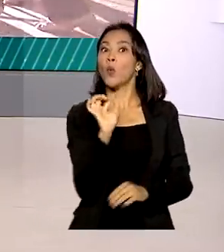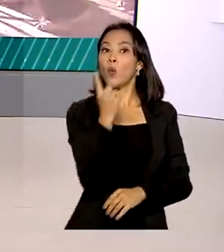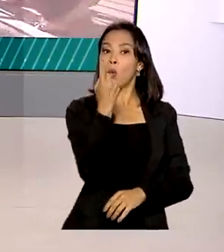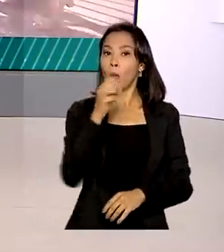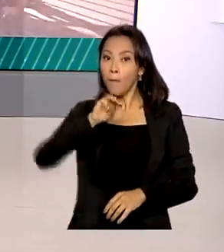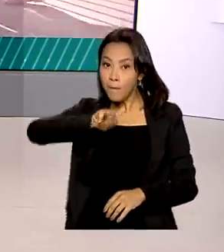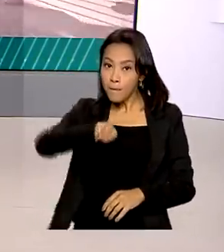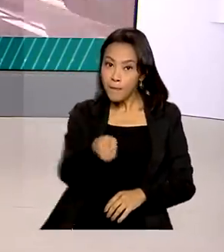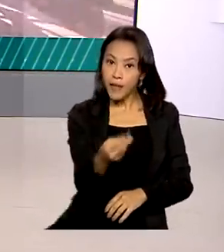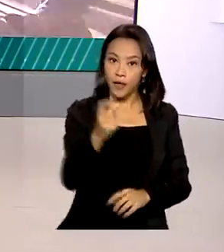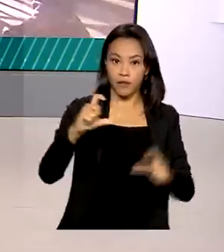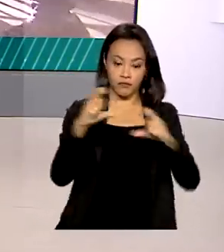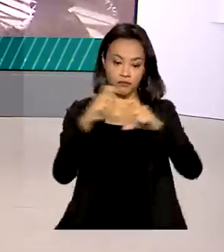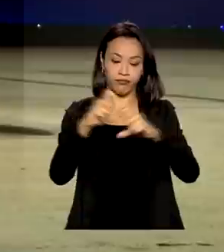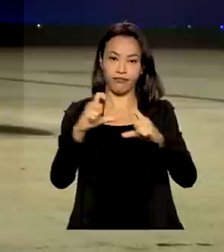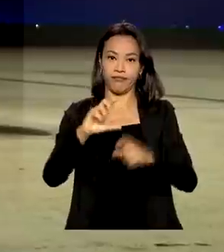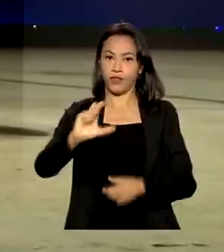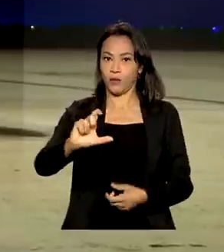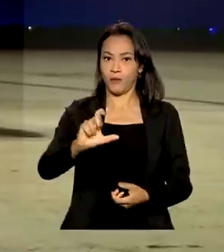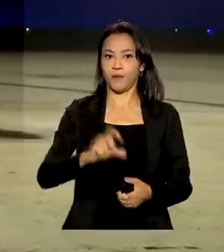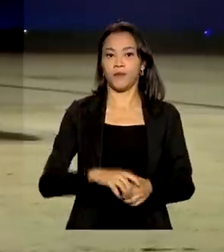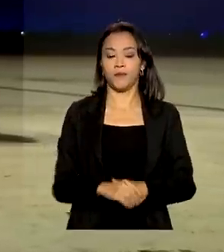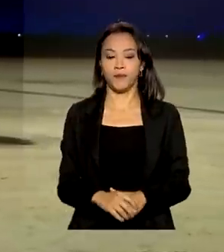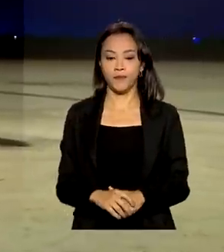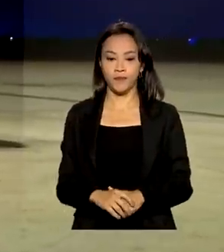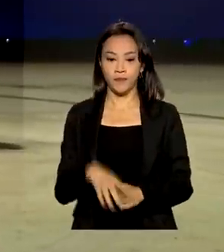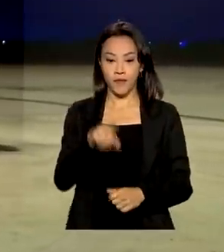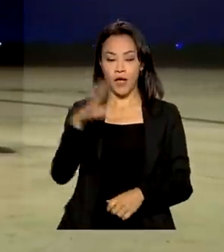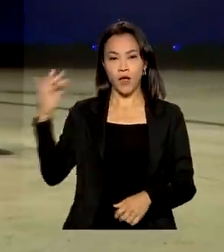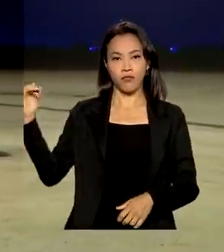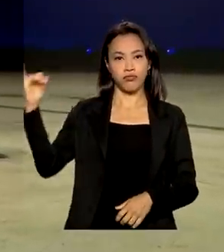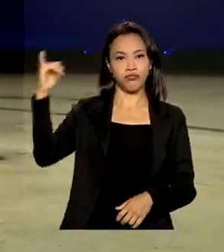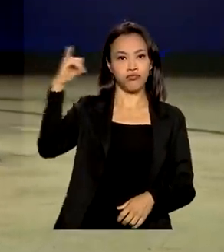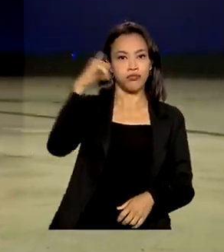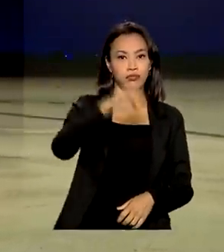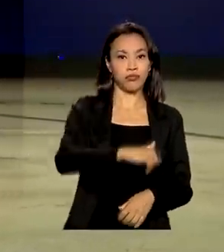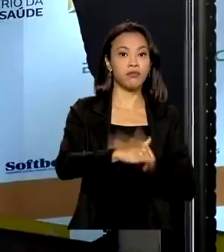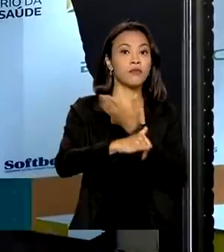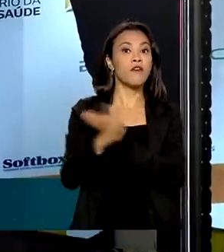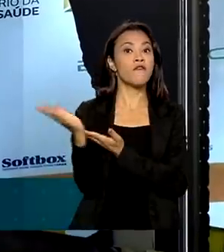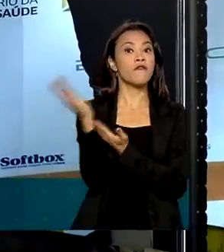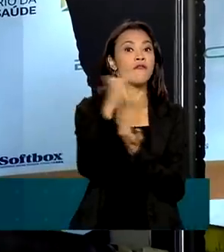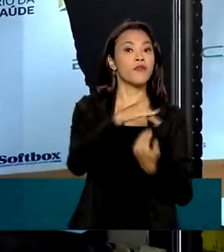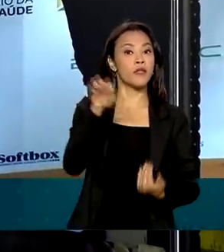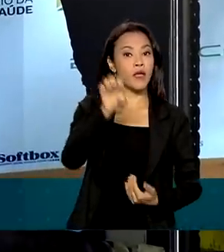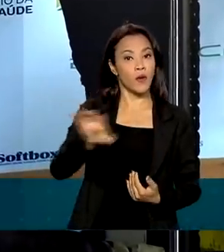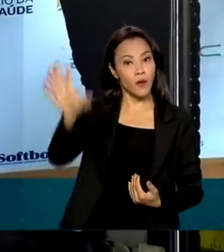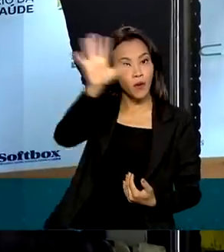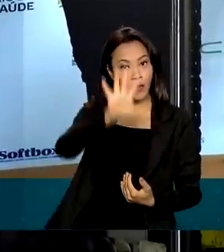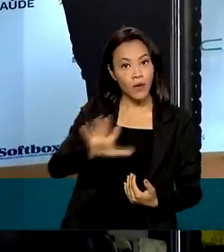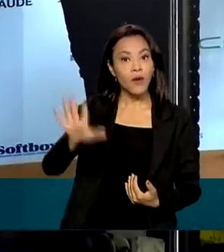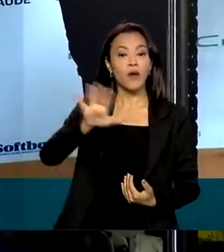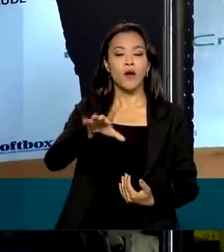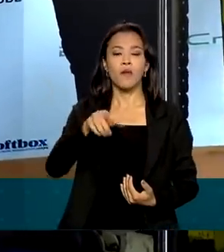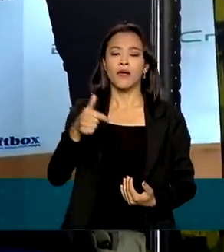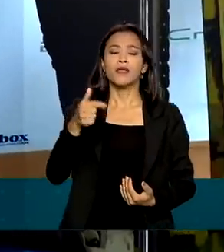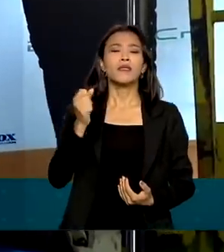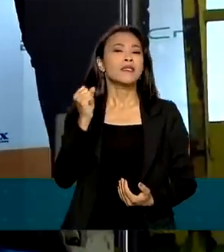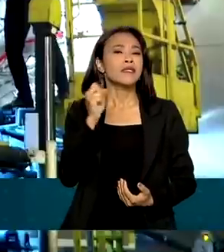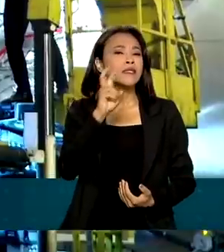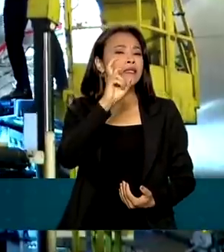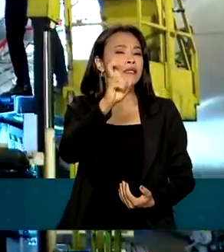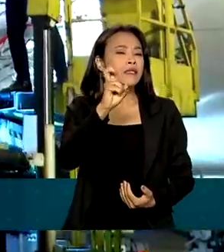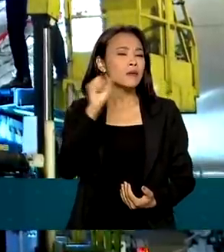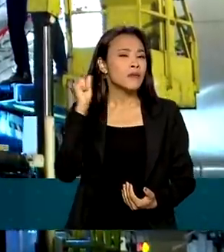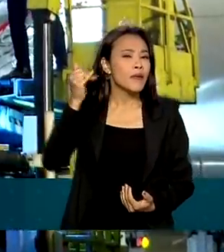doses da Pfizer. O voo vindo da Europa chegou ao aeroporto de Campinas pouco antes das 5 horas da